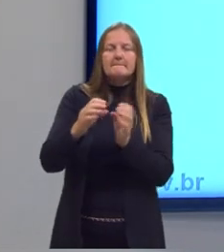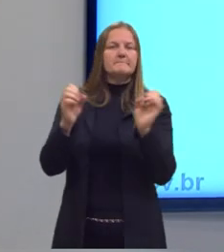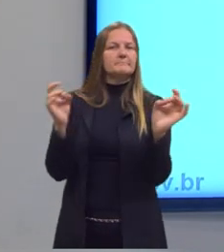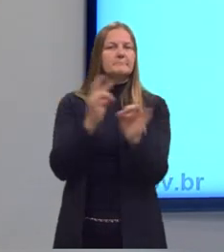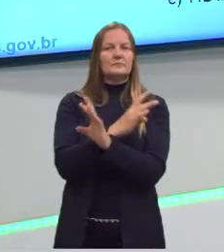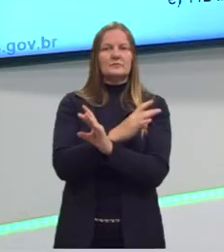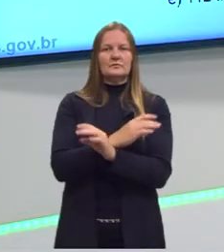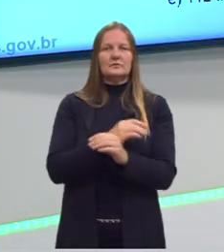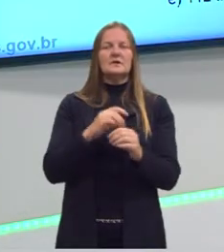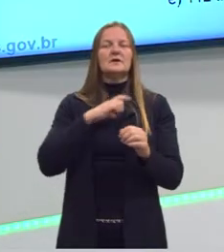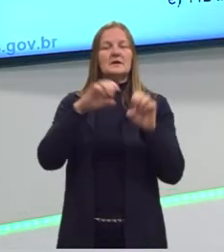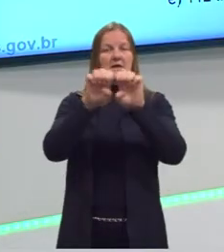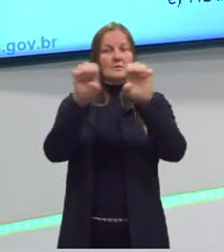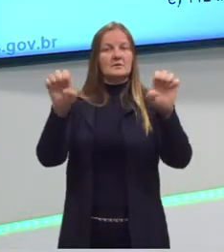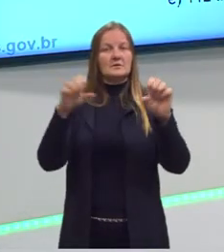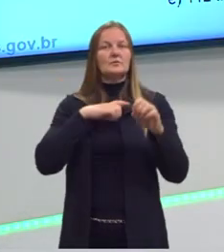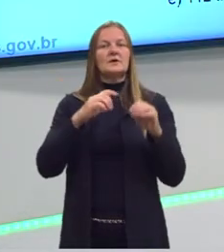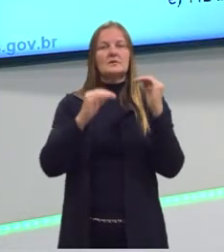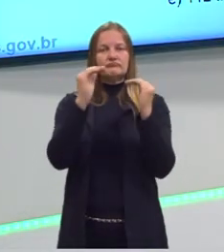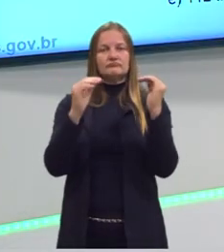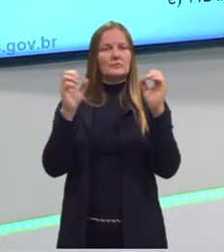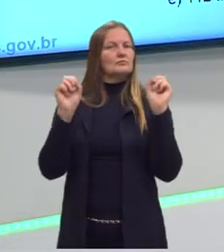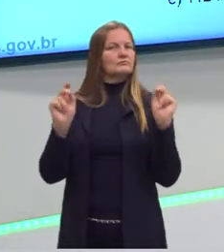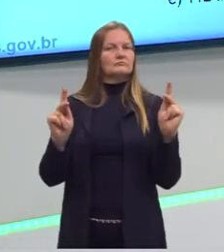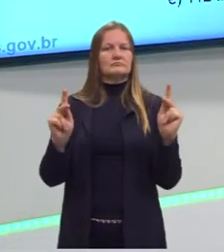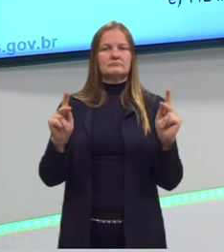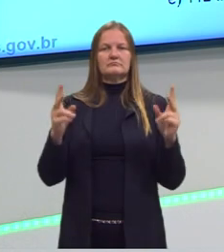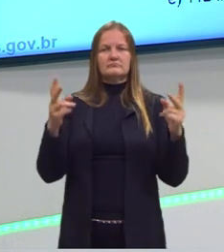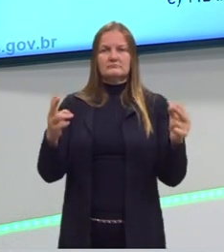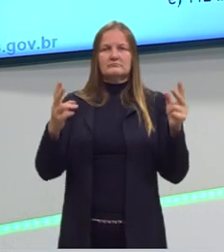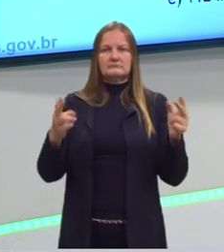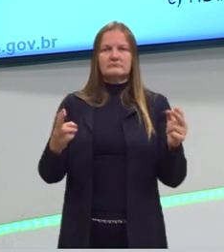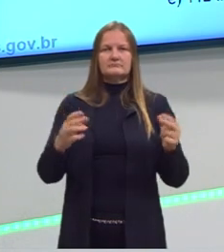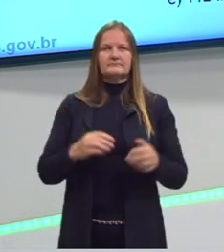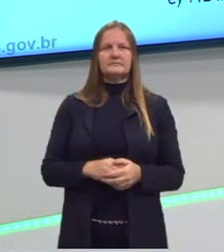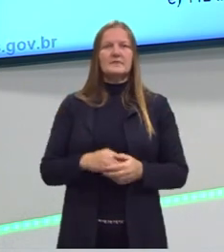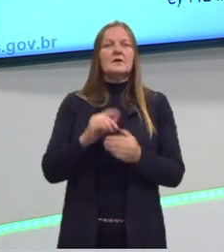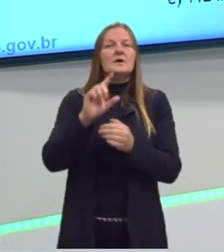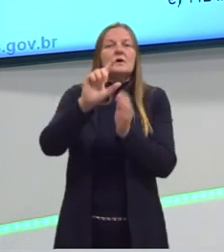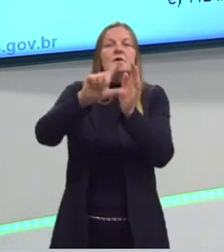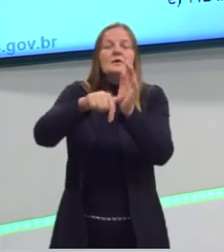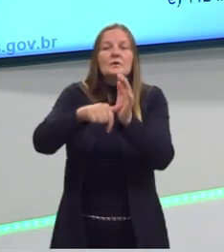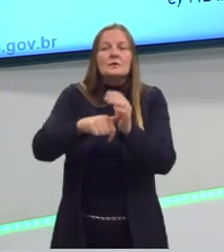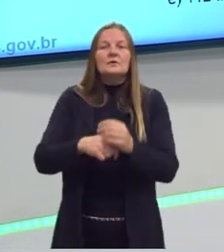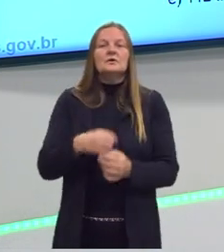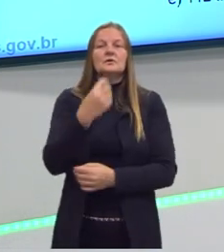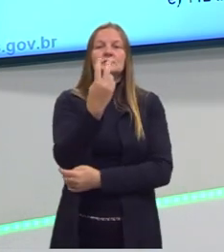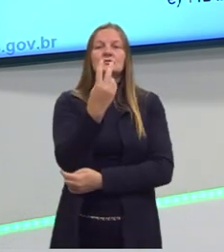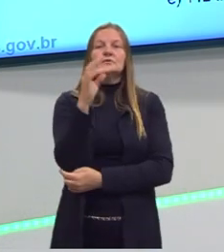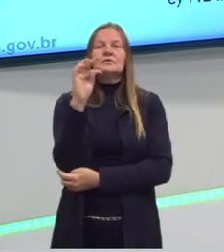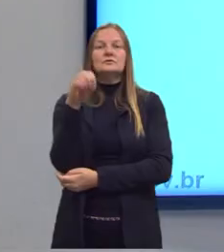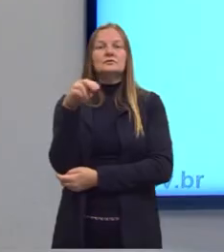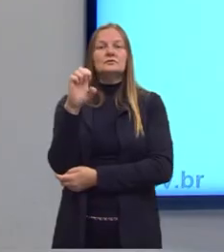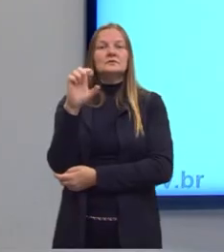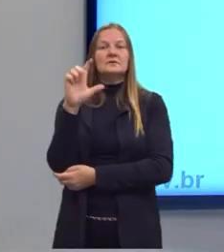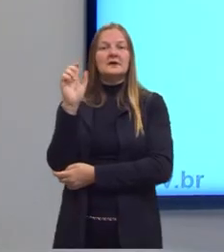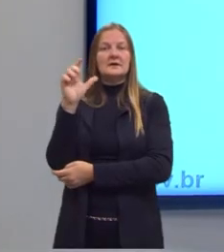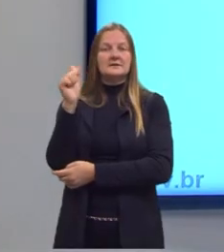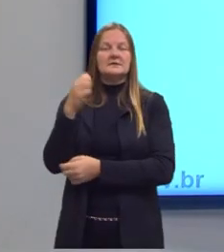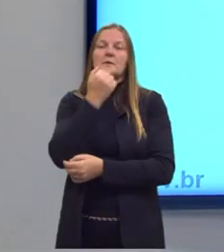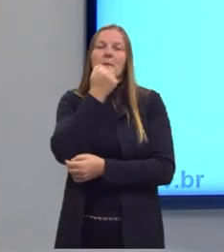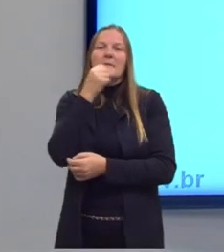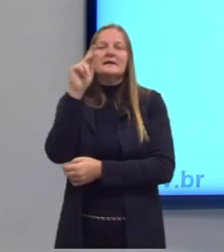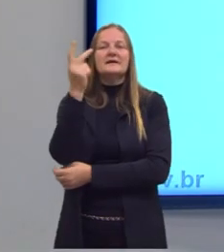Tem a equação e está balanceada. Depois, partindo de duas toneladas da hematita com